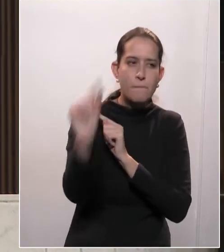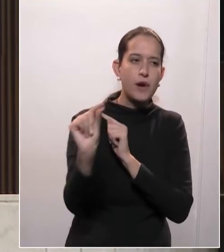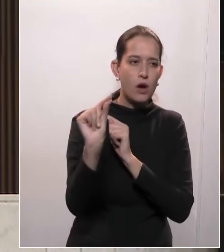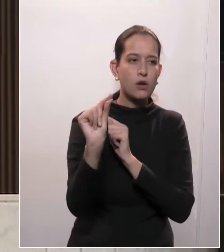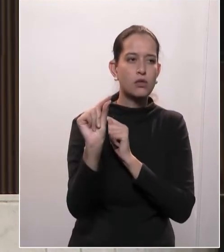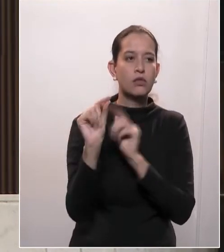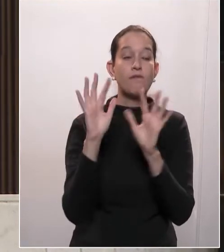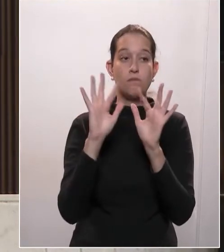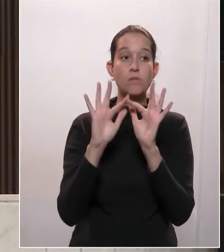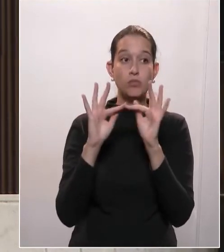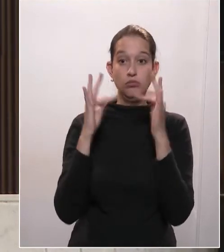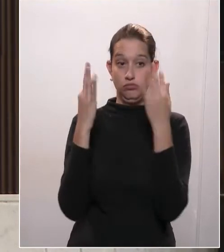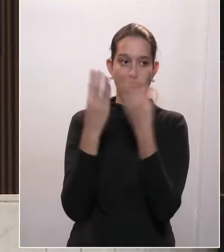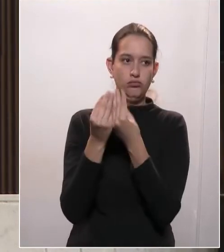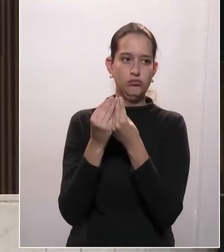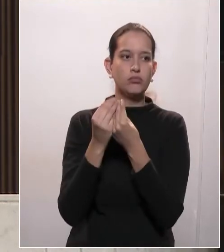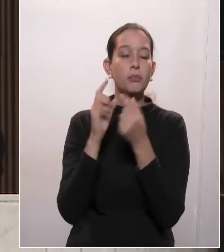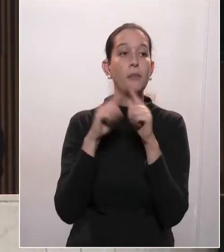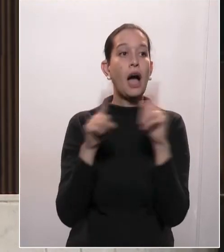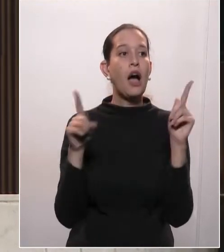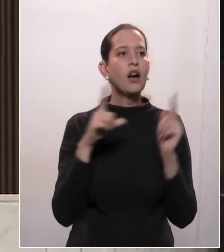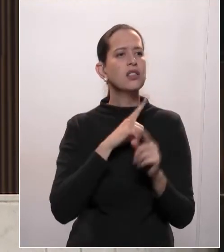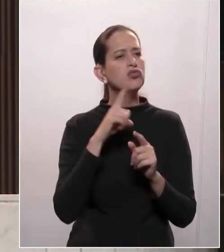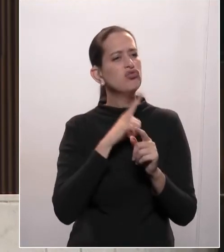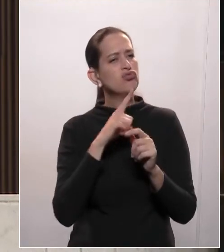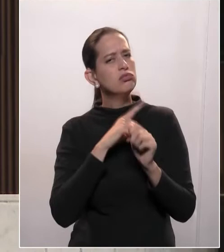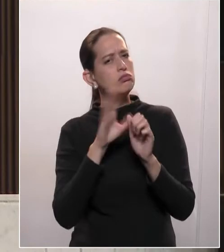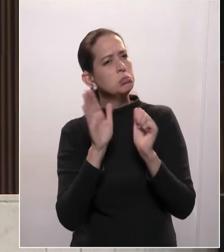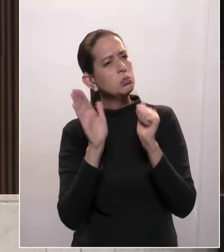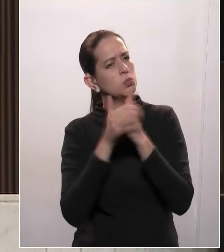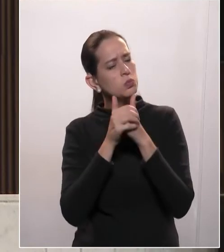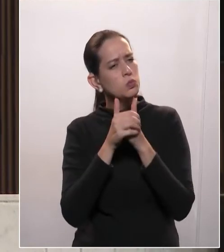emboscada lá